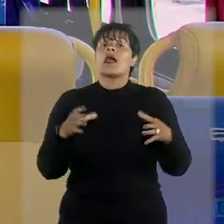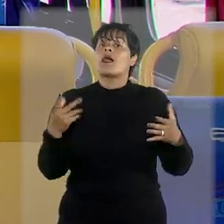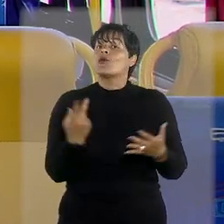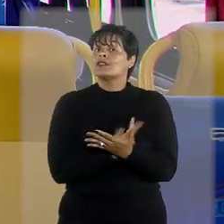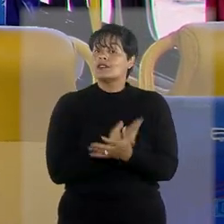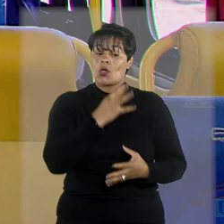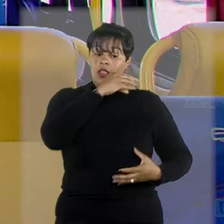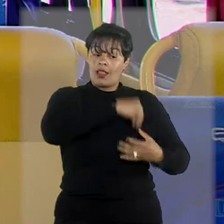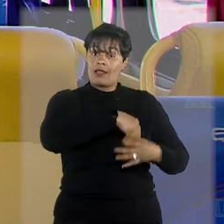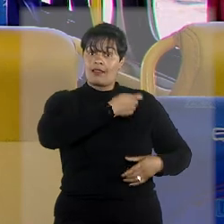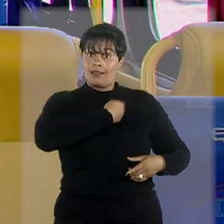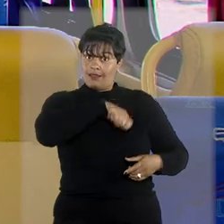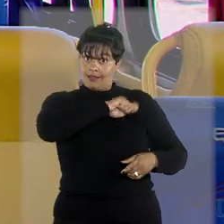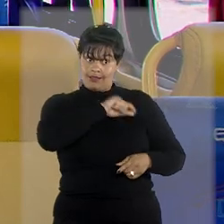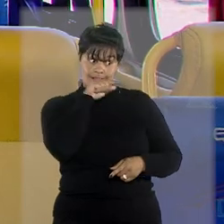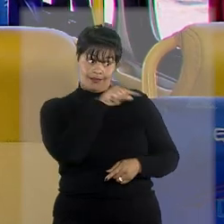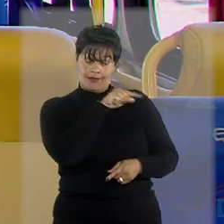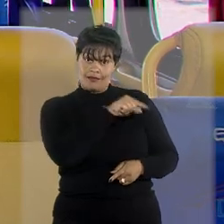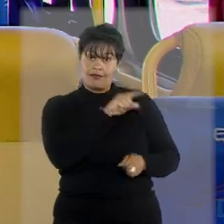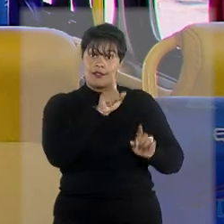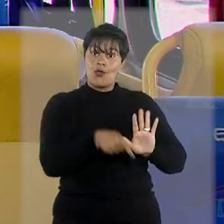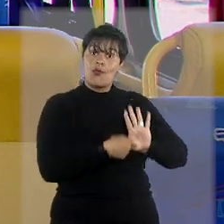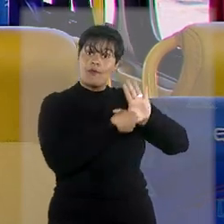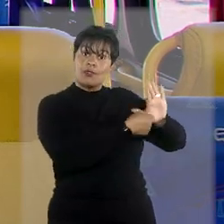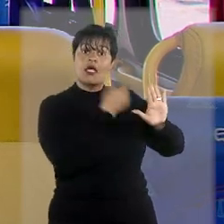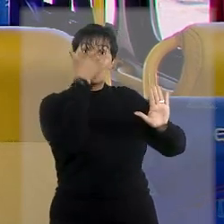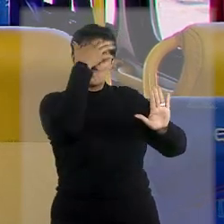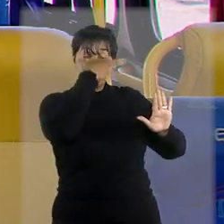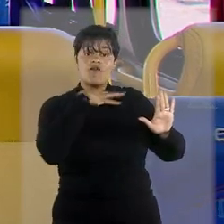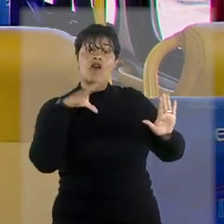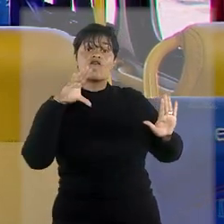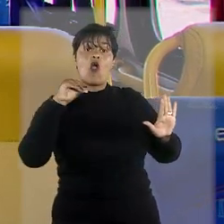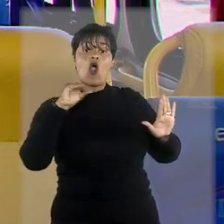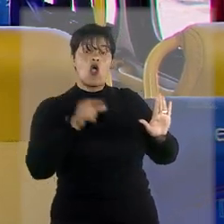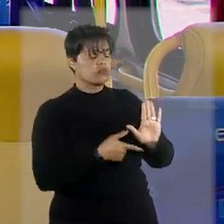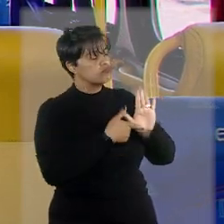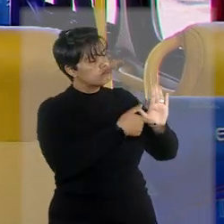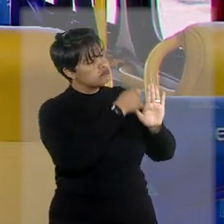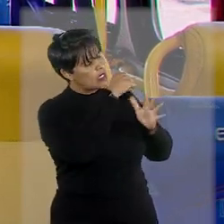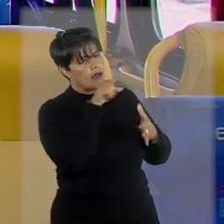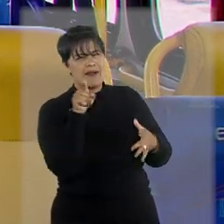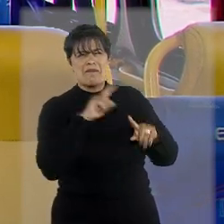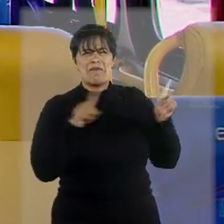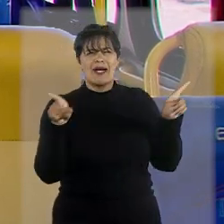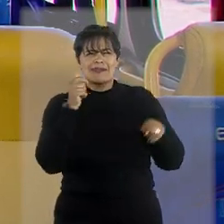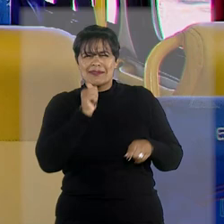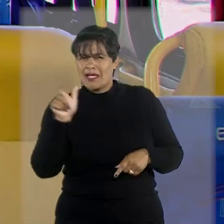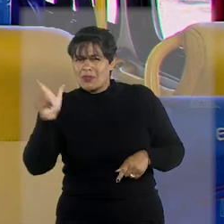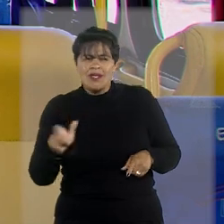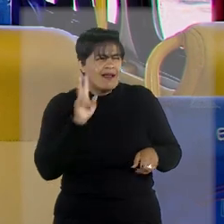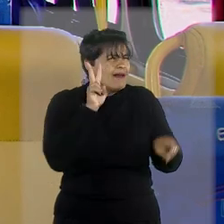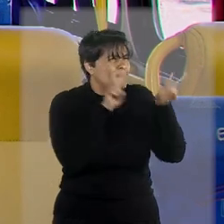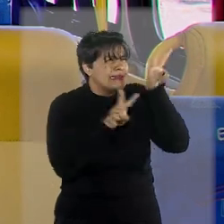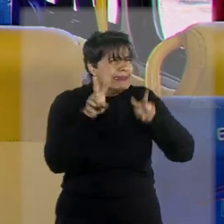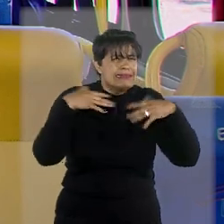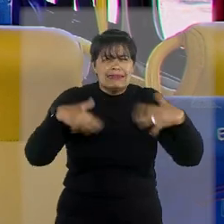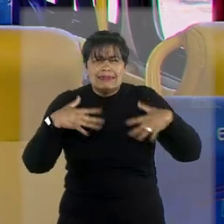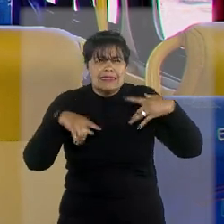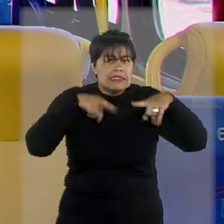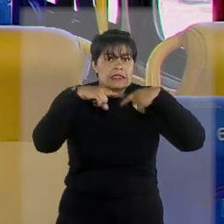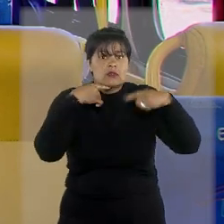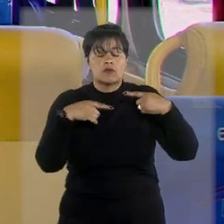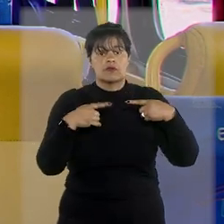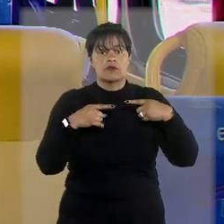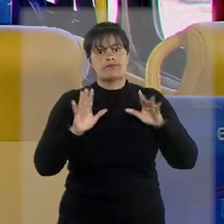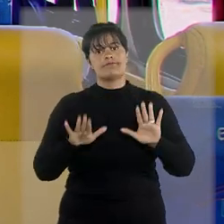de polícia foram apresentadas as fotos de suspeitos e a vítima disse ter ficado em dúvida entre dois indivíduos. Com